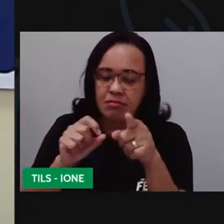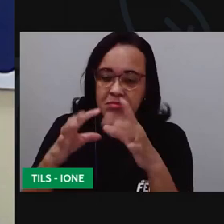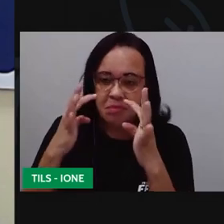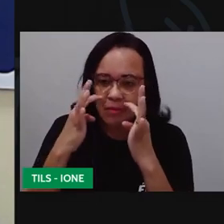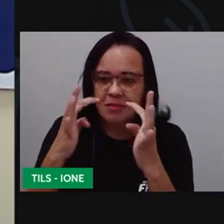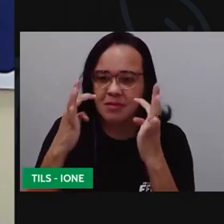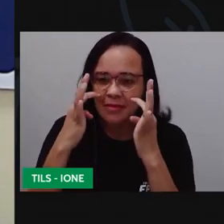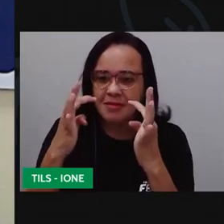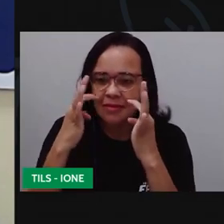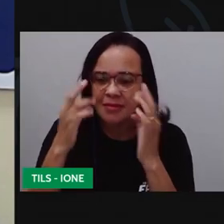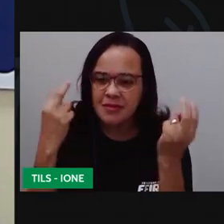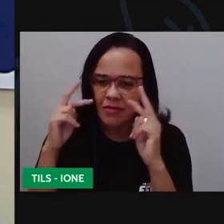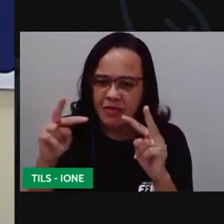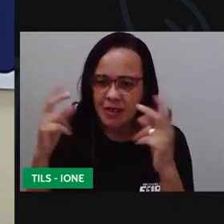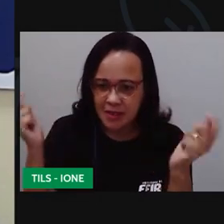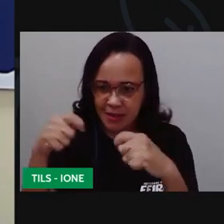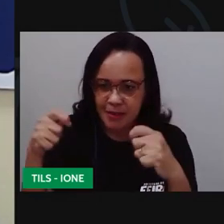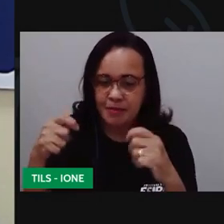dá pra ver daí? né?